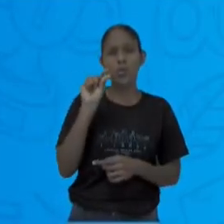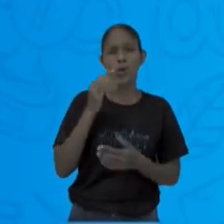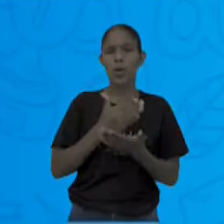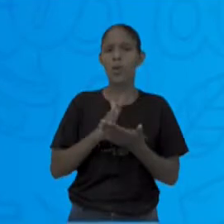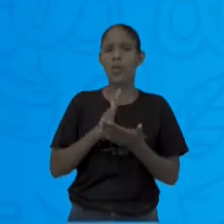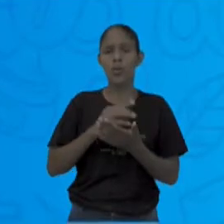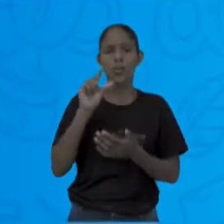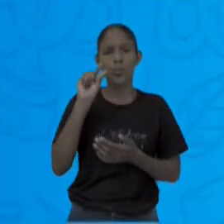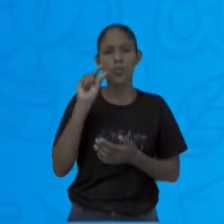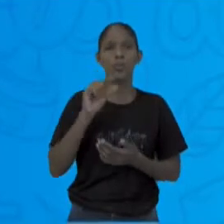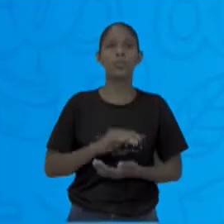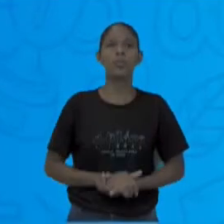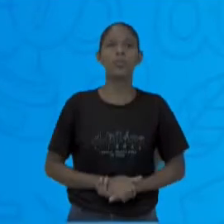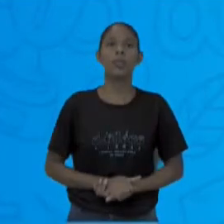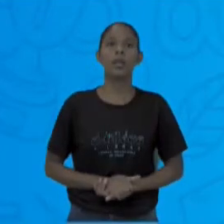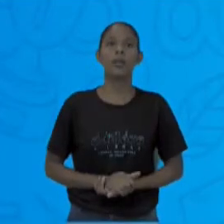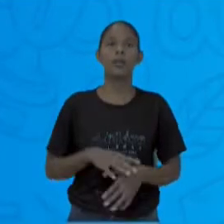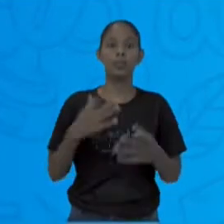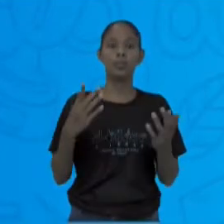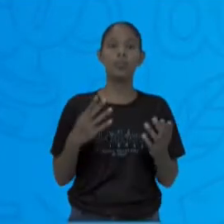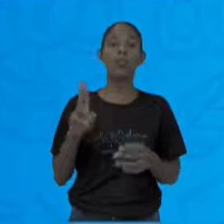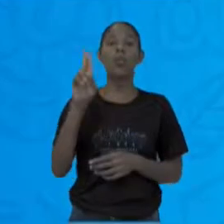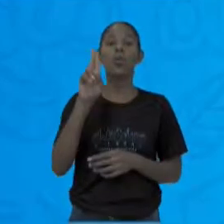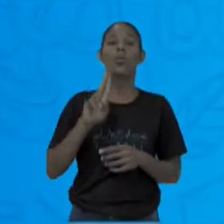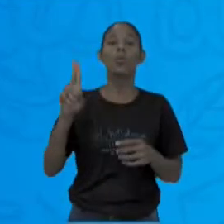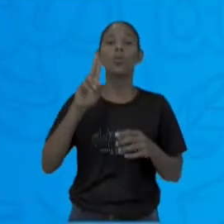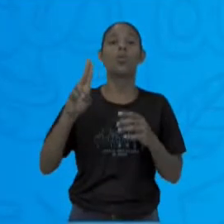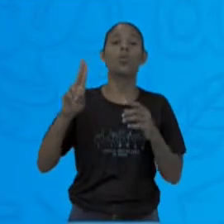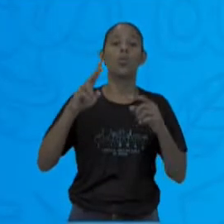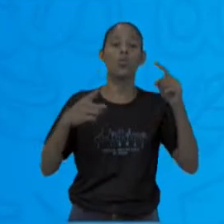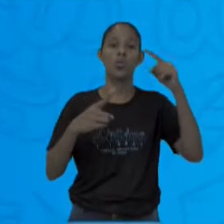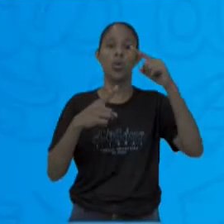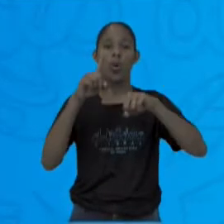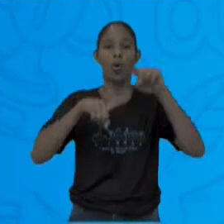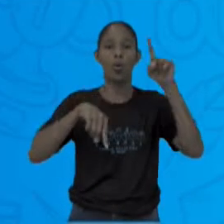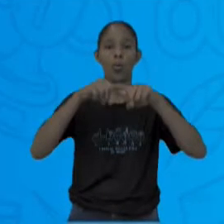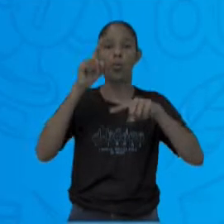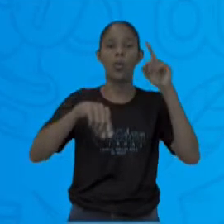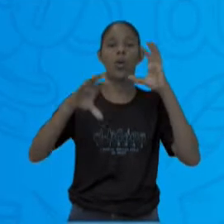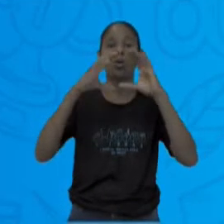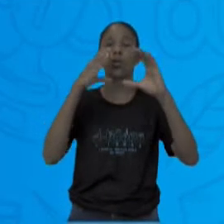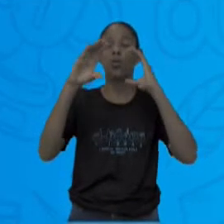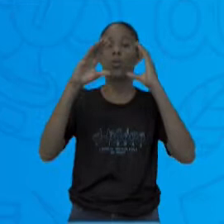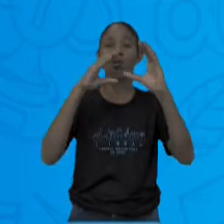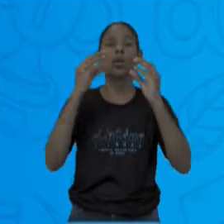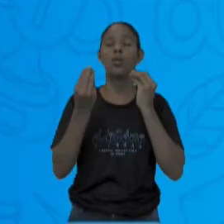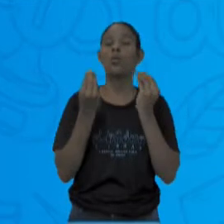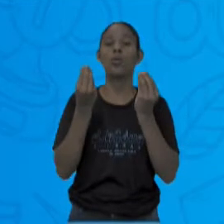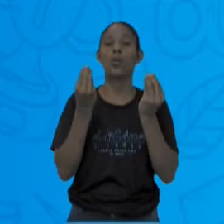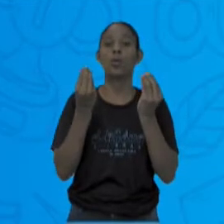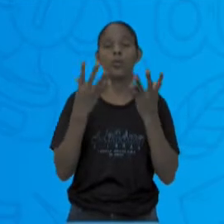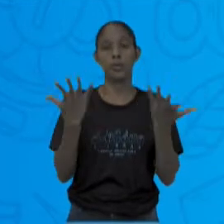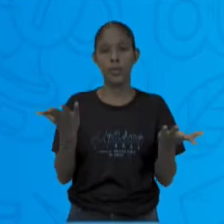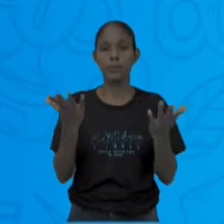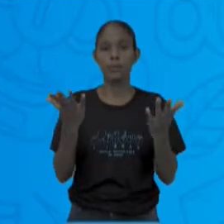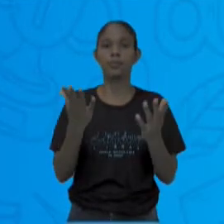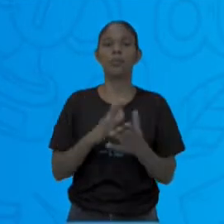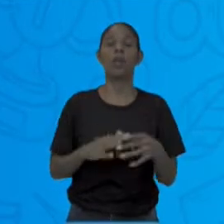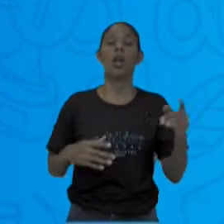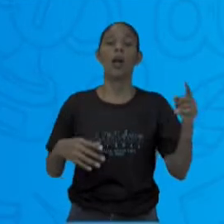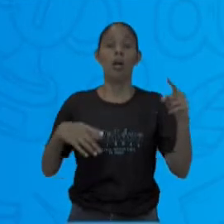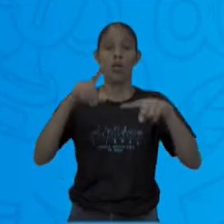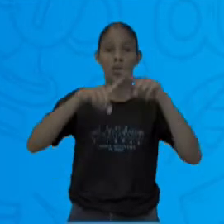Utilização dos meios de comunicação. Todos eles são bastante utilizados em várias partes do mundo,